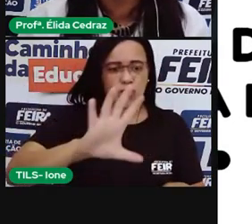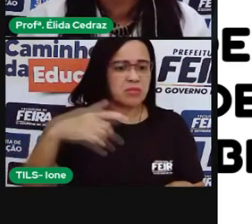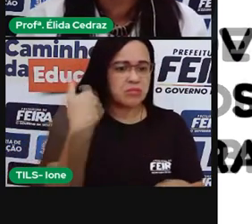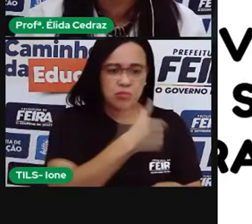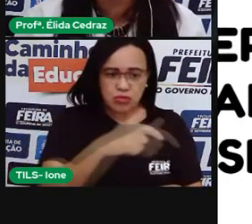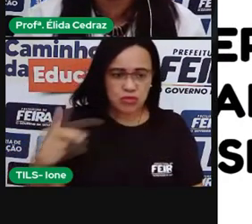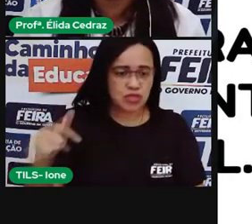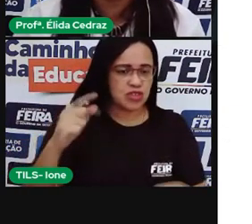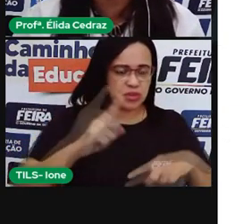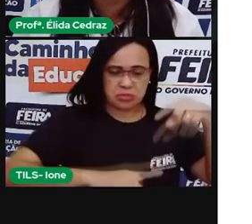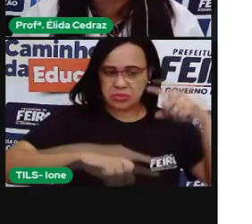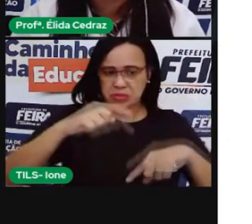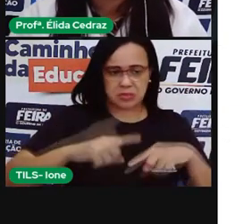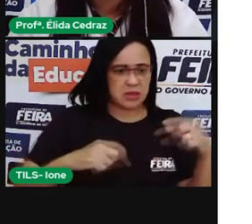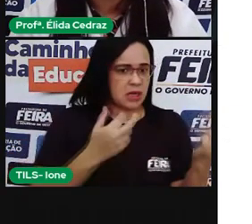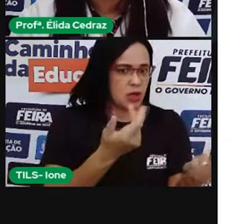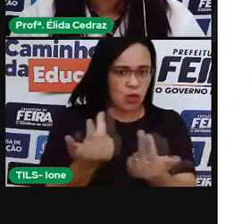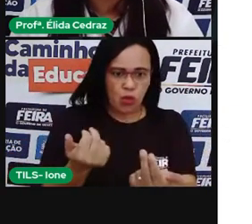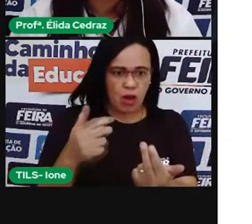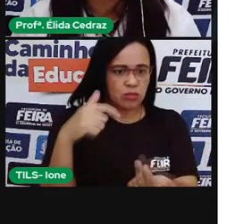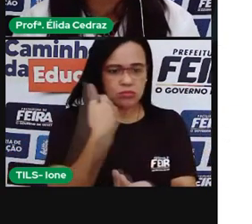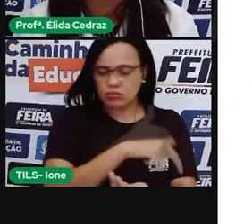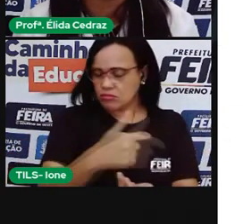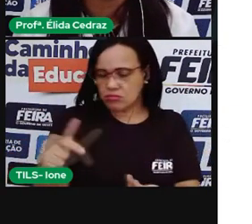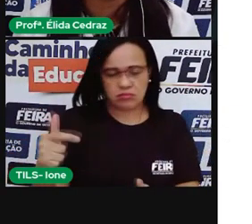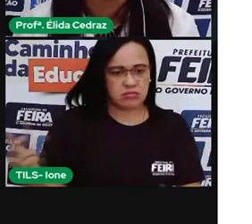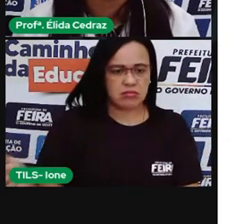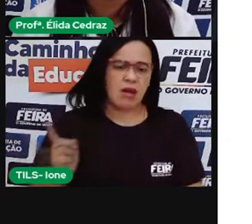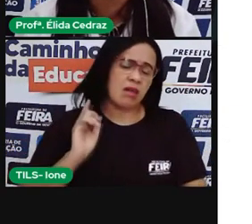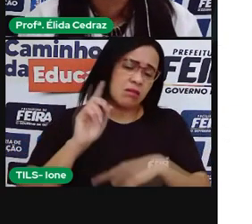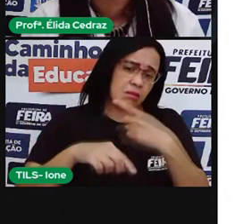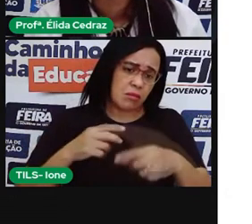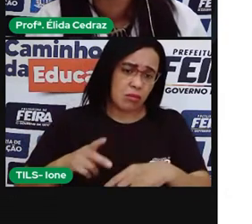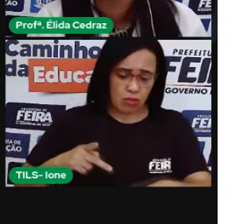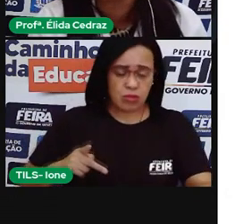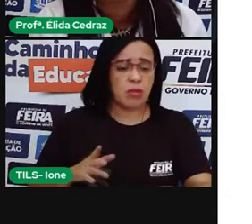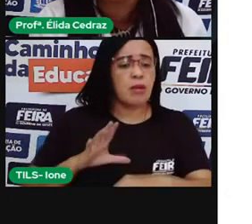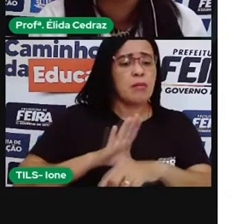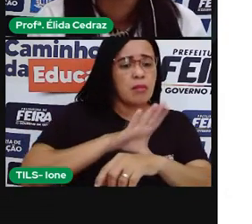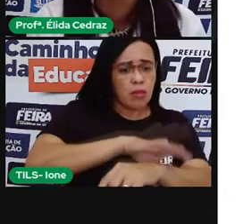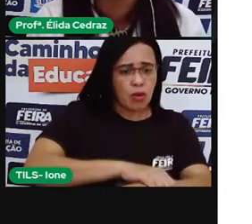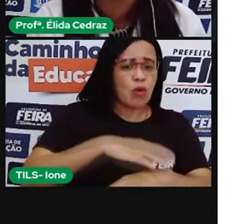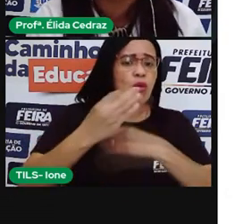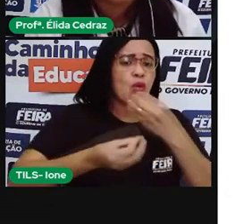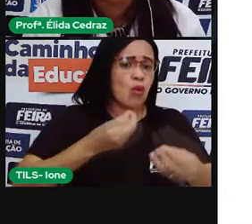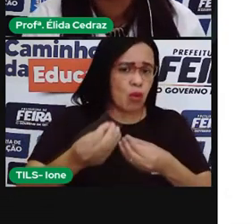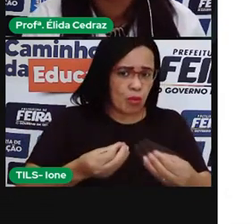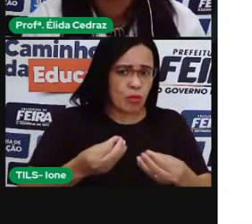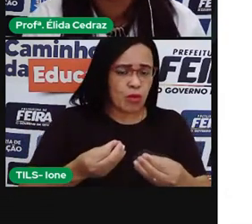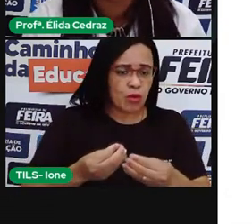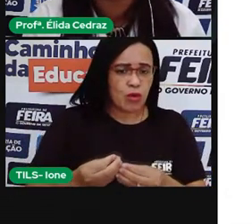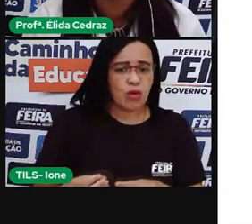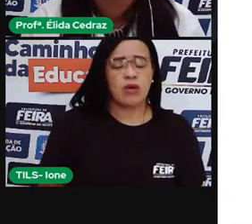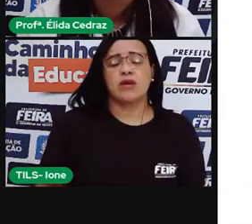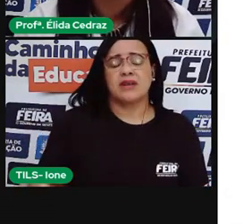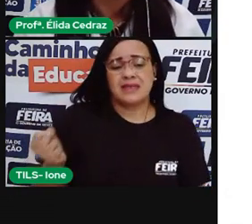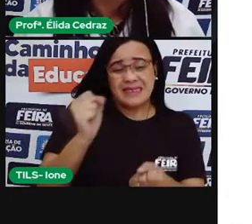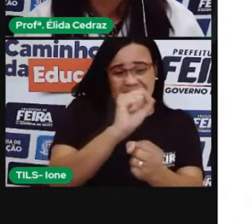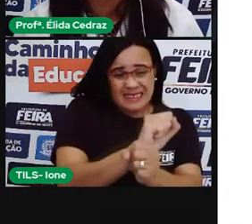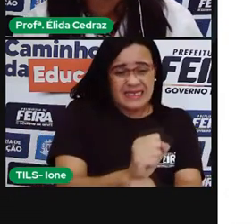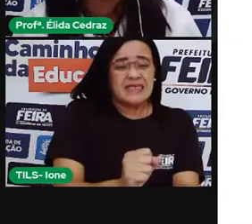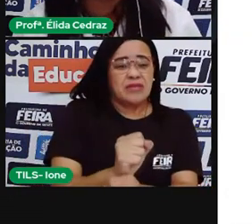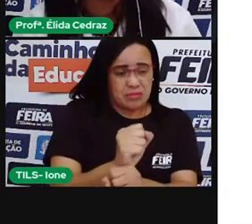Depois, os portugueses trouxeram muitos povos africanos para serem escravos nas terras brasileiras,